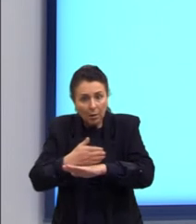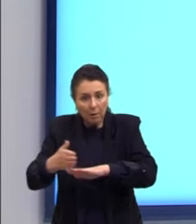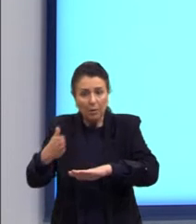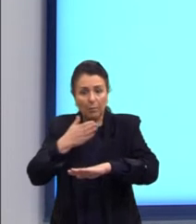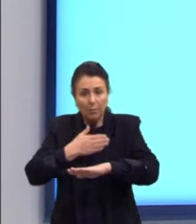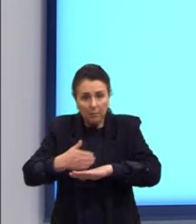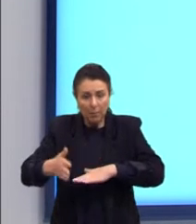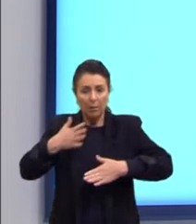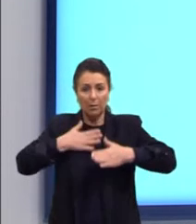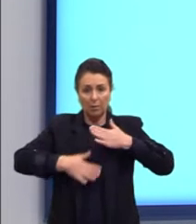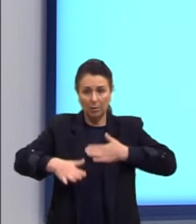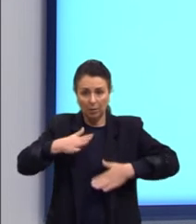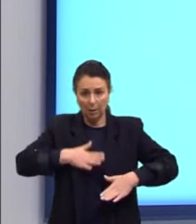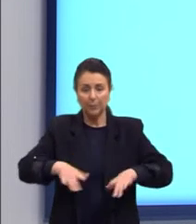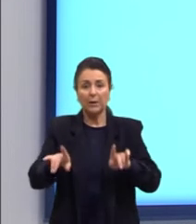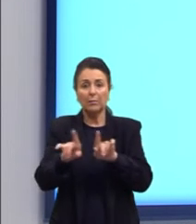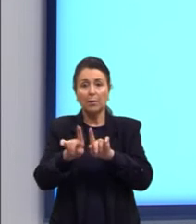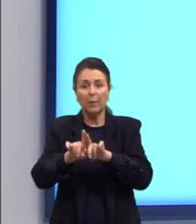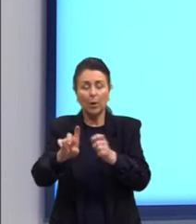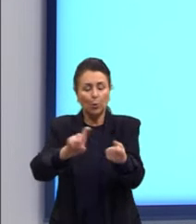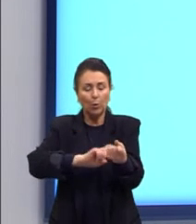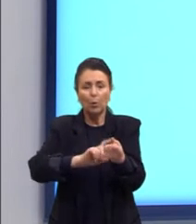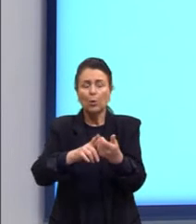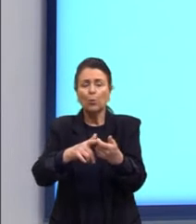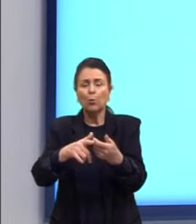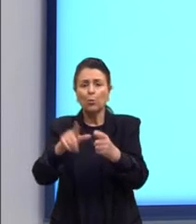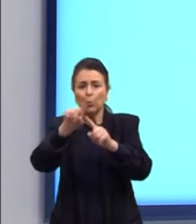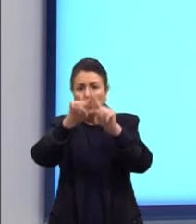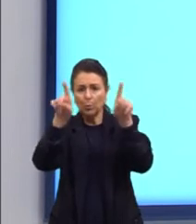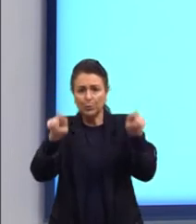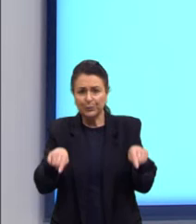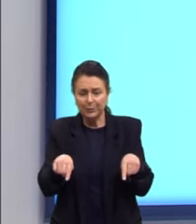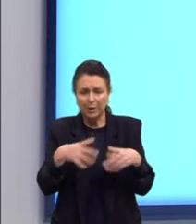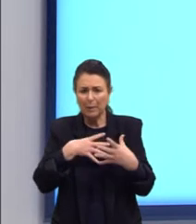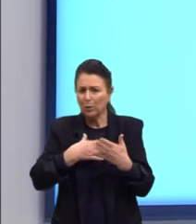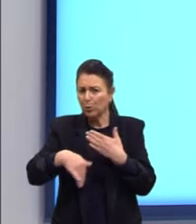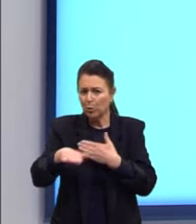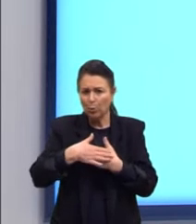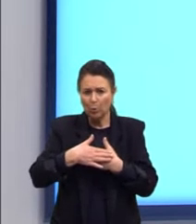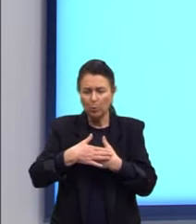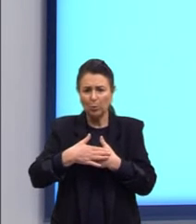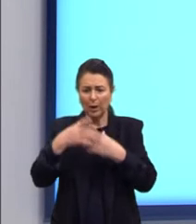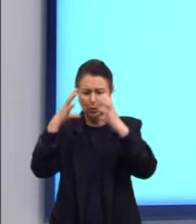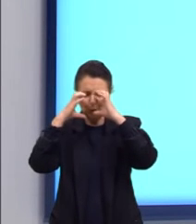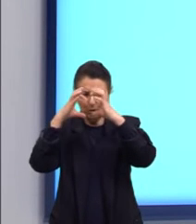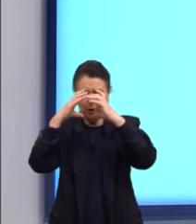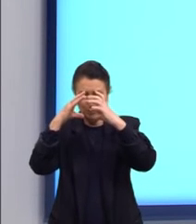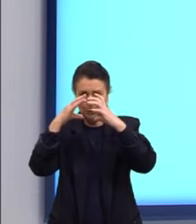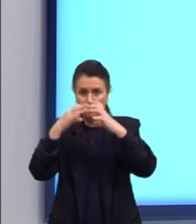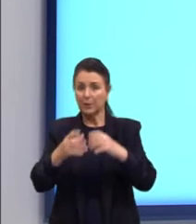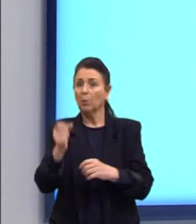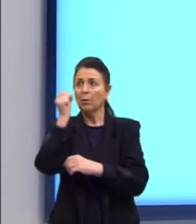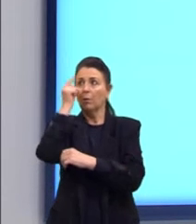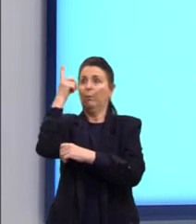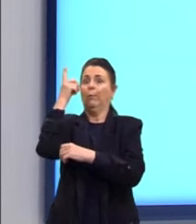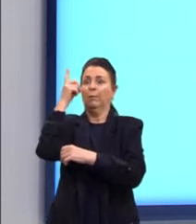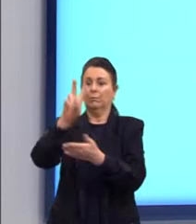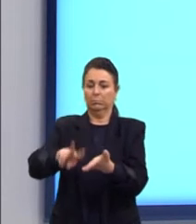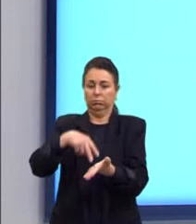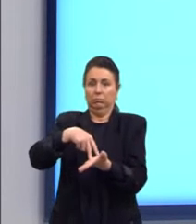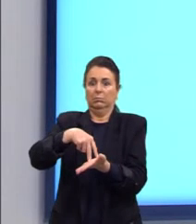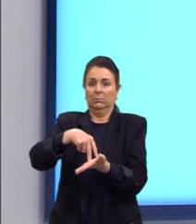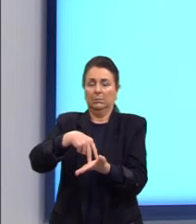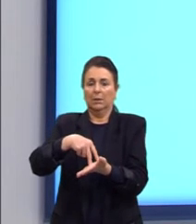Pode prejudicar o sistema nervoso, circulatório. Pode prejudicar vários sistemas. Tá? Então, não acorda já pulando da cama.